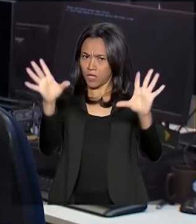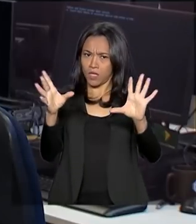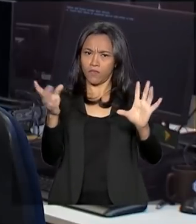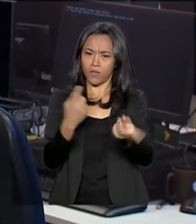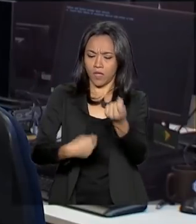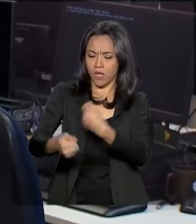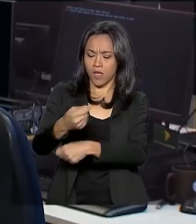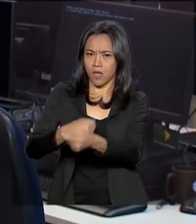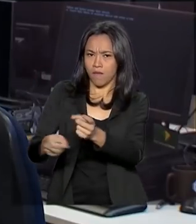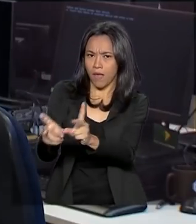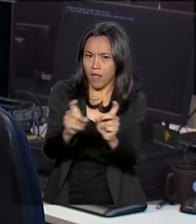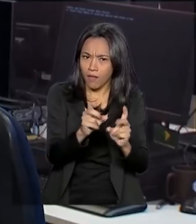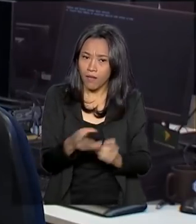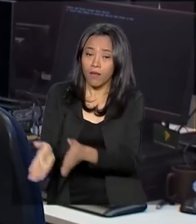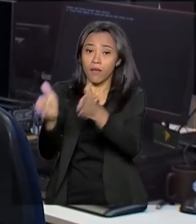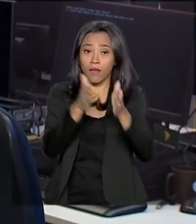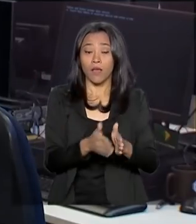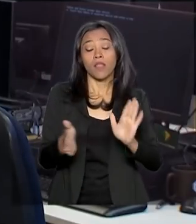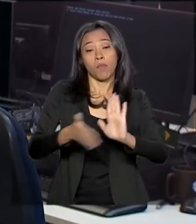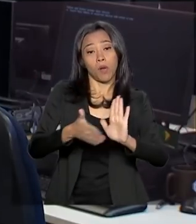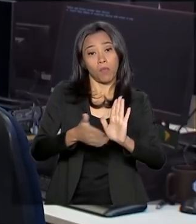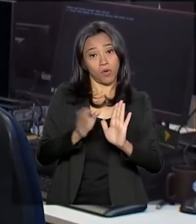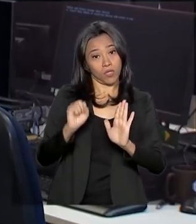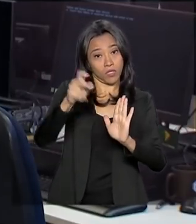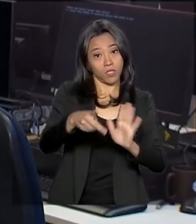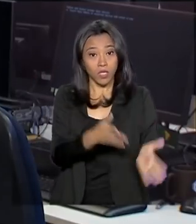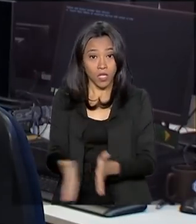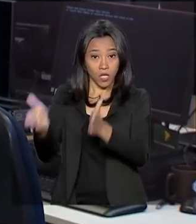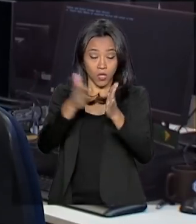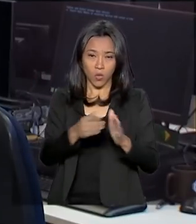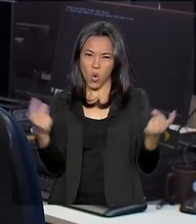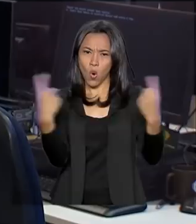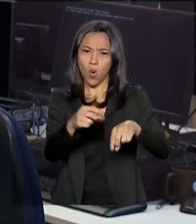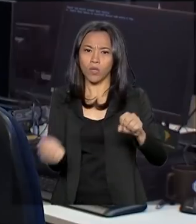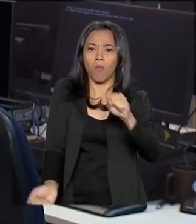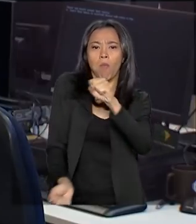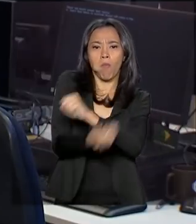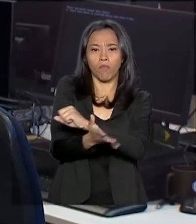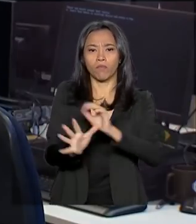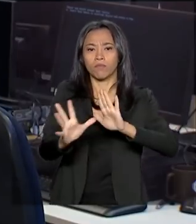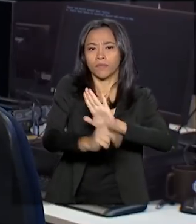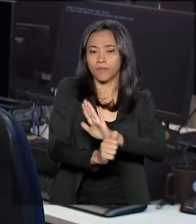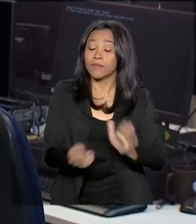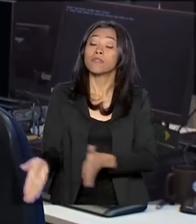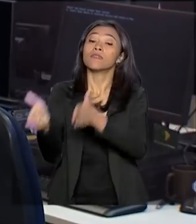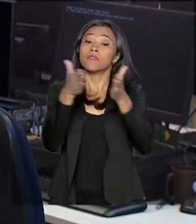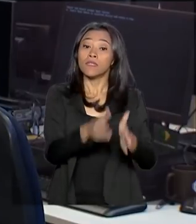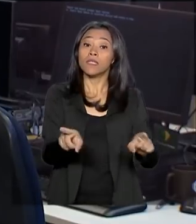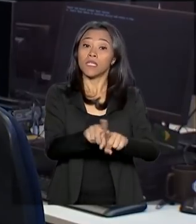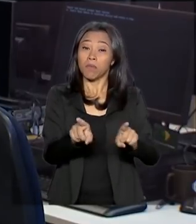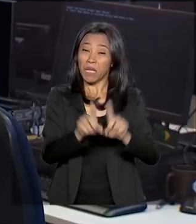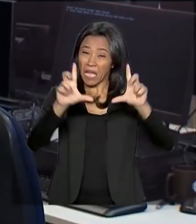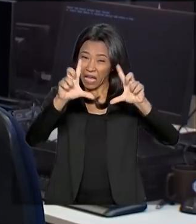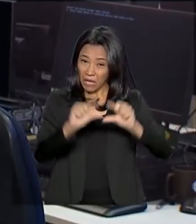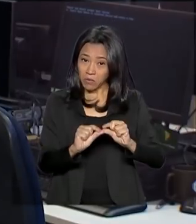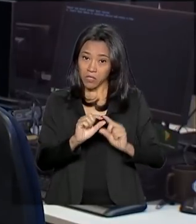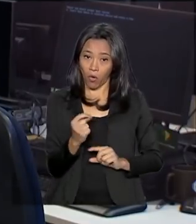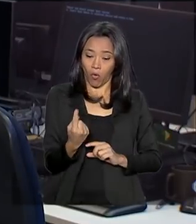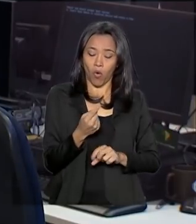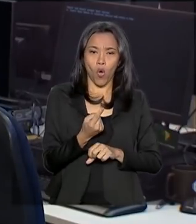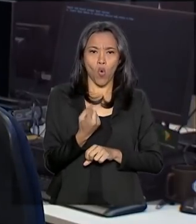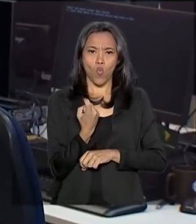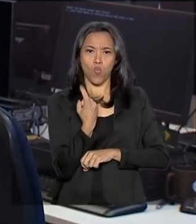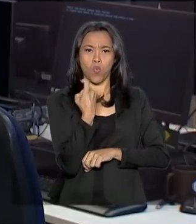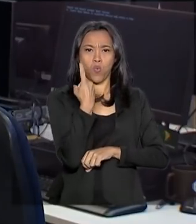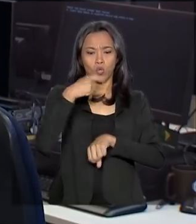na reforma da previdência no combate à corrupção e também na redução do protecionismo. Pelo Twitter,